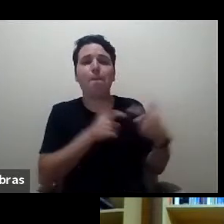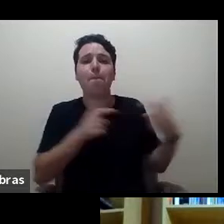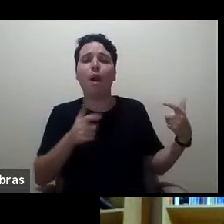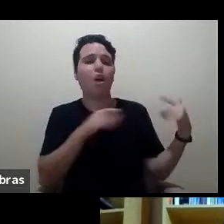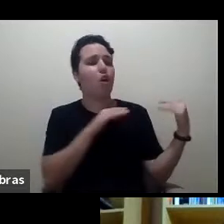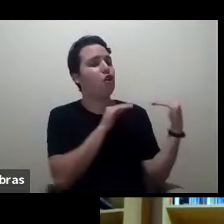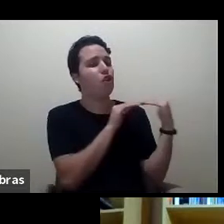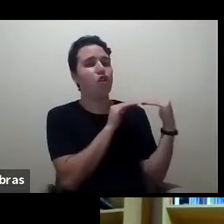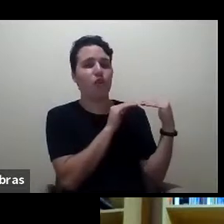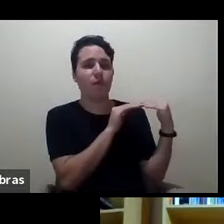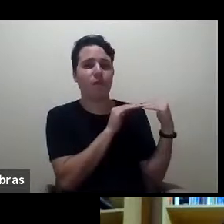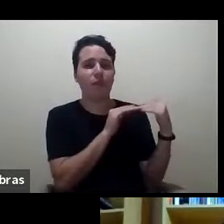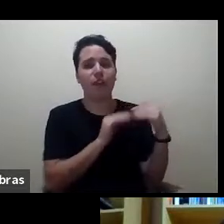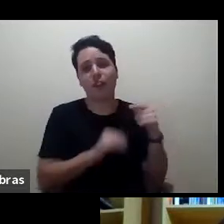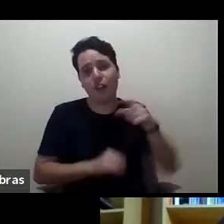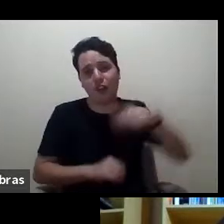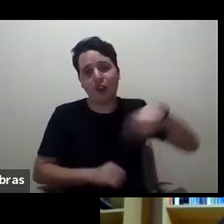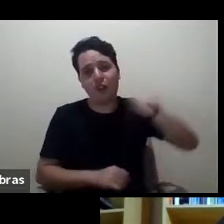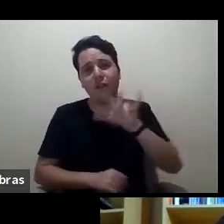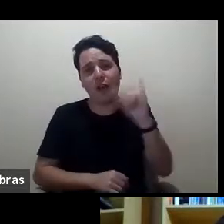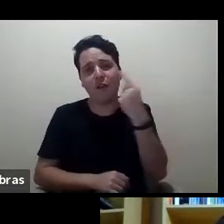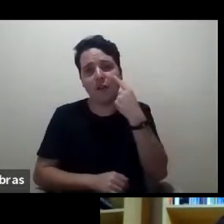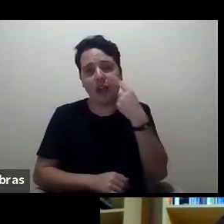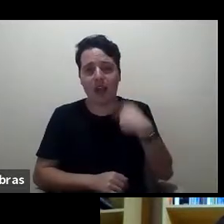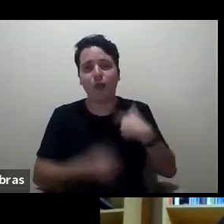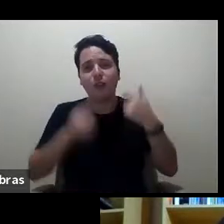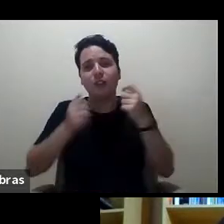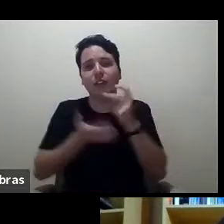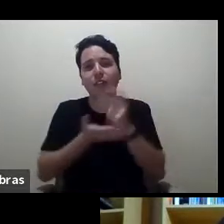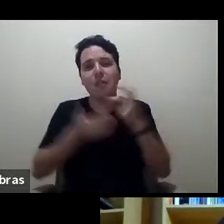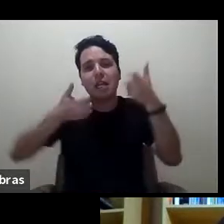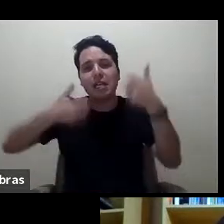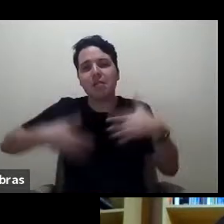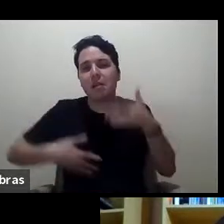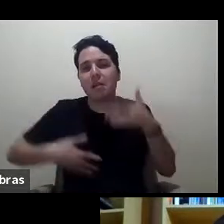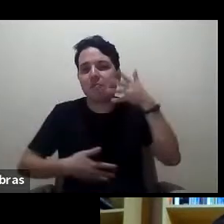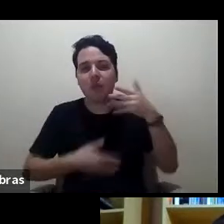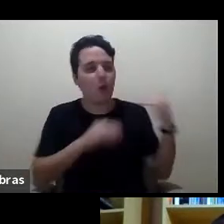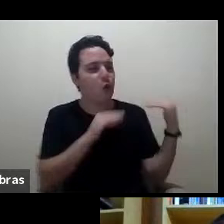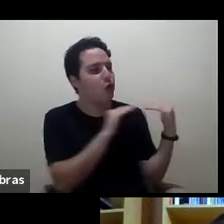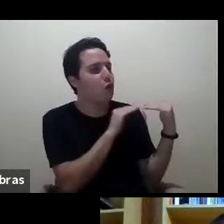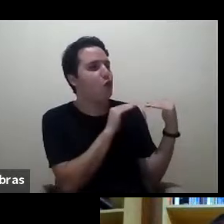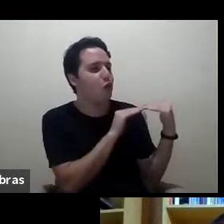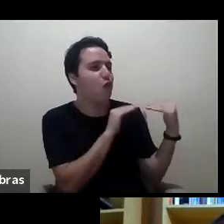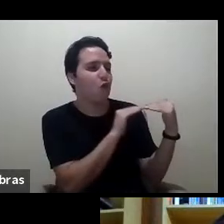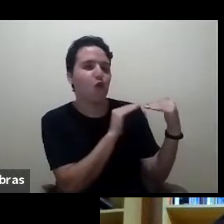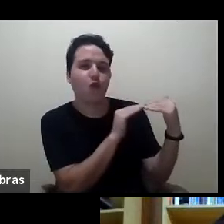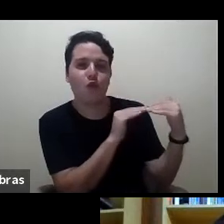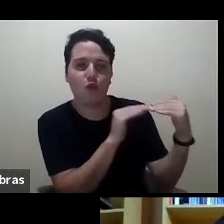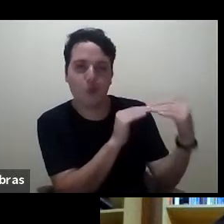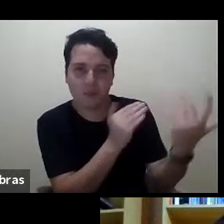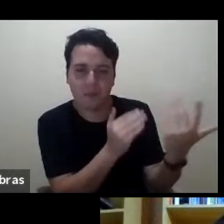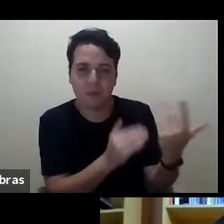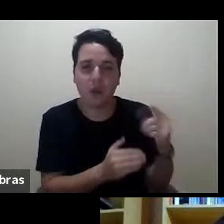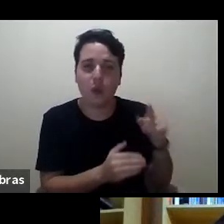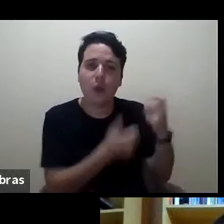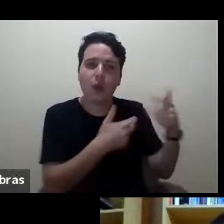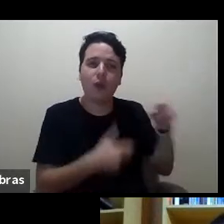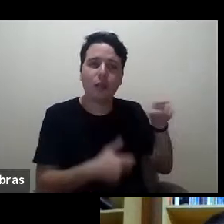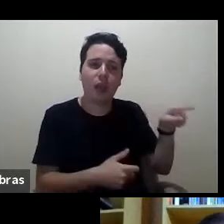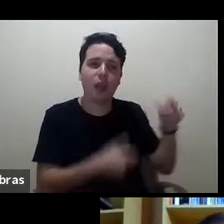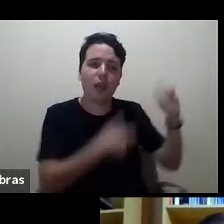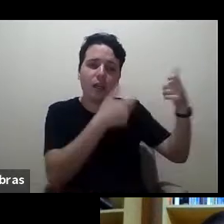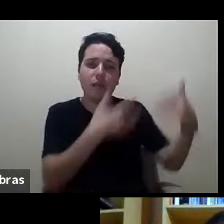vocês vão ver eu concordando com o Gustavo várias vezes. Mas, uma coisa que o Gustavo falou sobre a linguagem, eu acho que é crucial, eu só